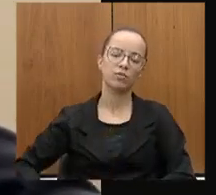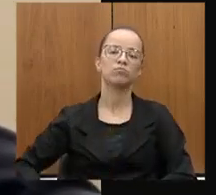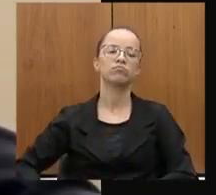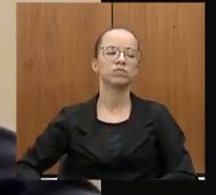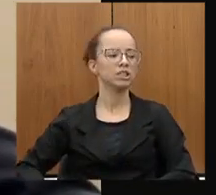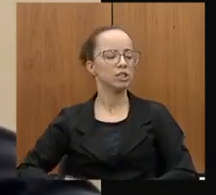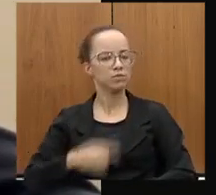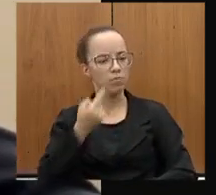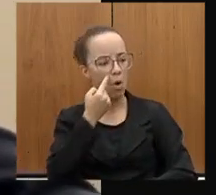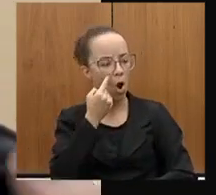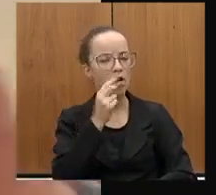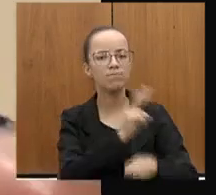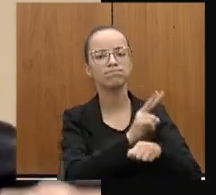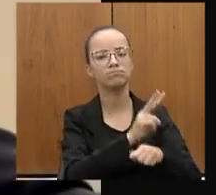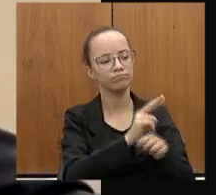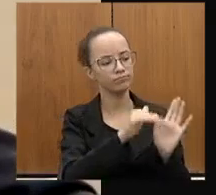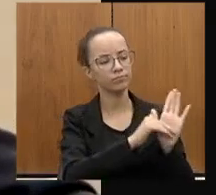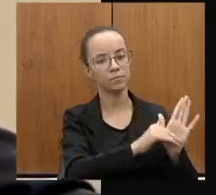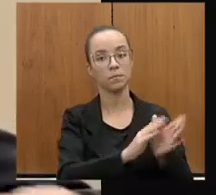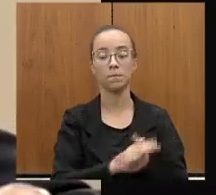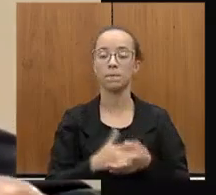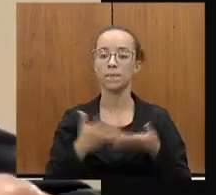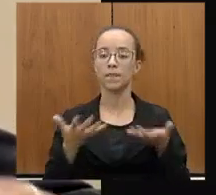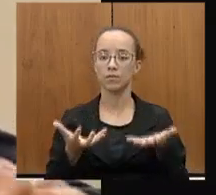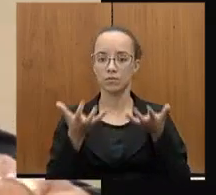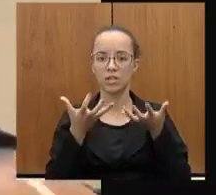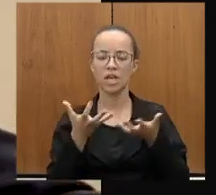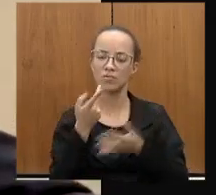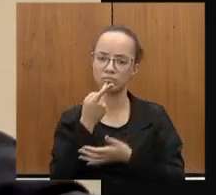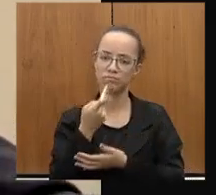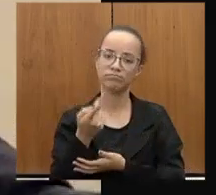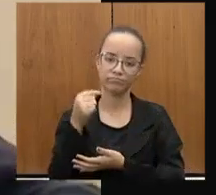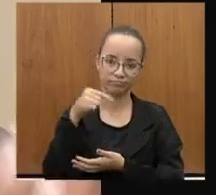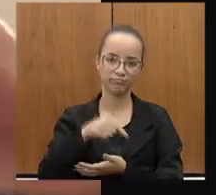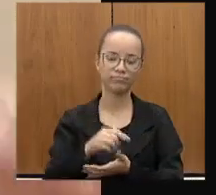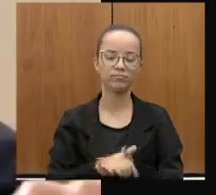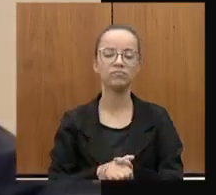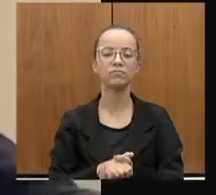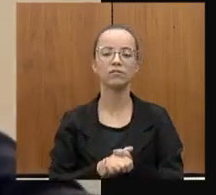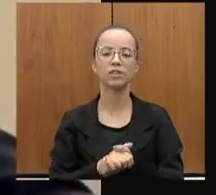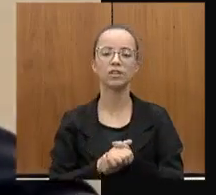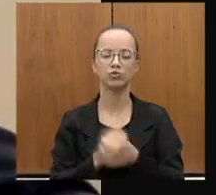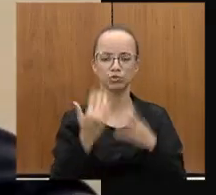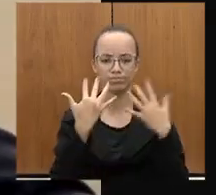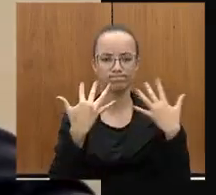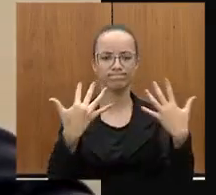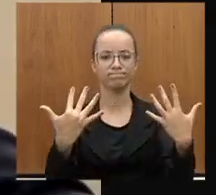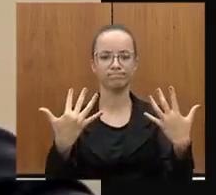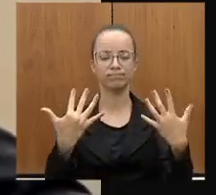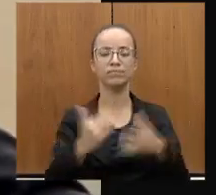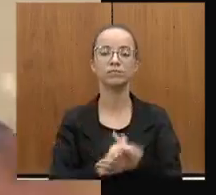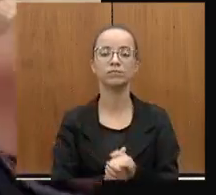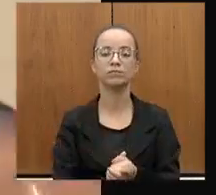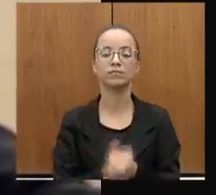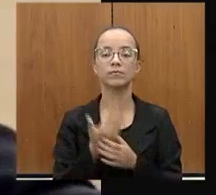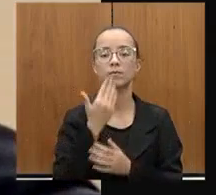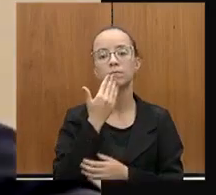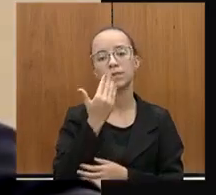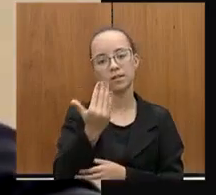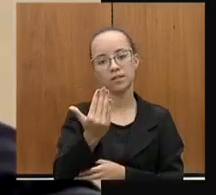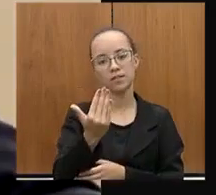com a sua população, então eu quero fazer esse registro de público e pedir,